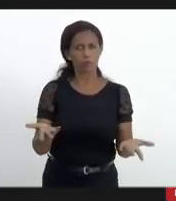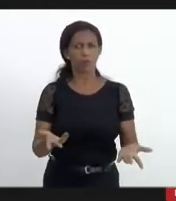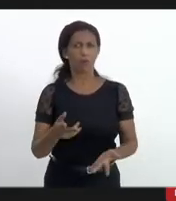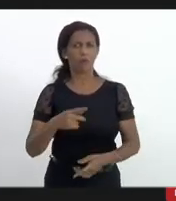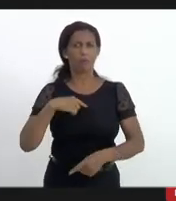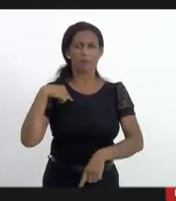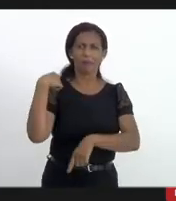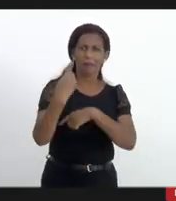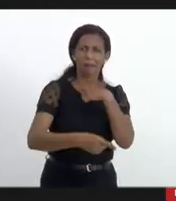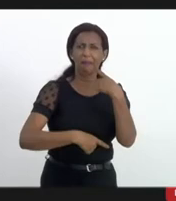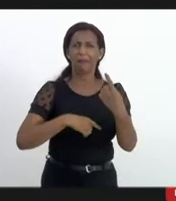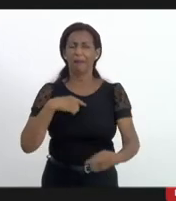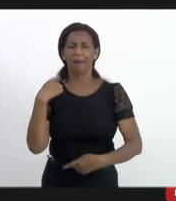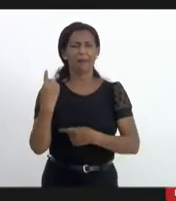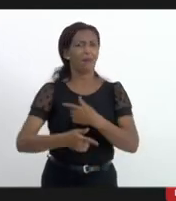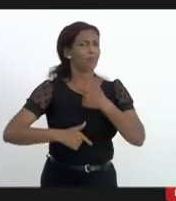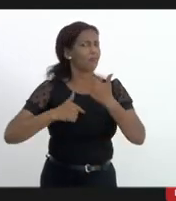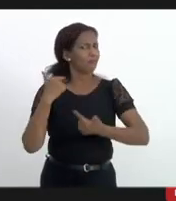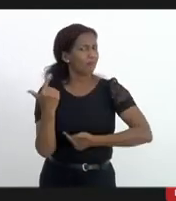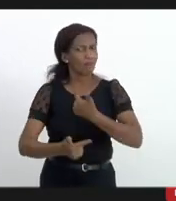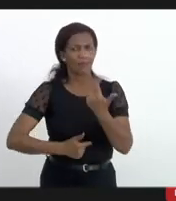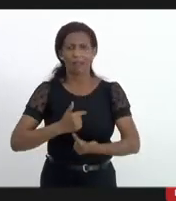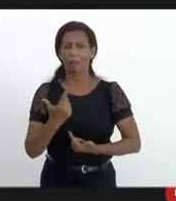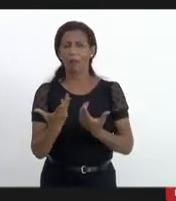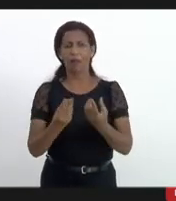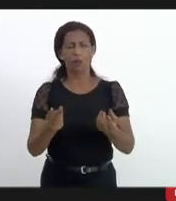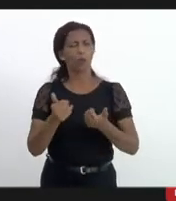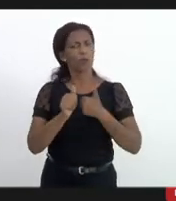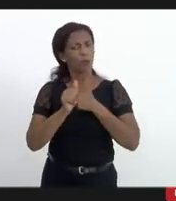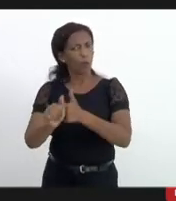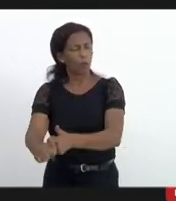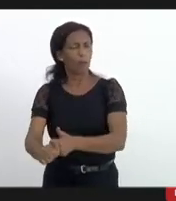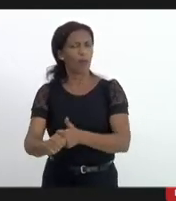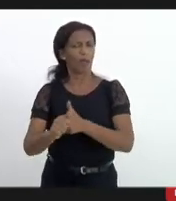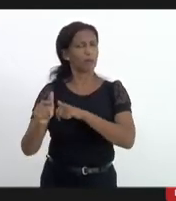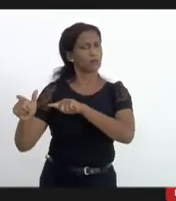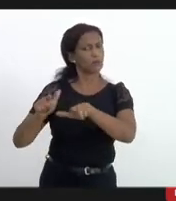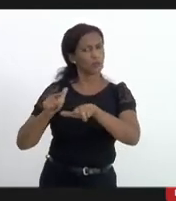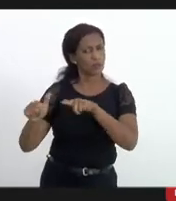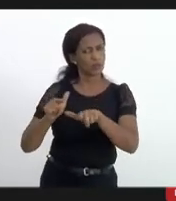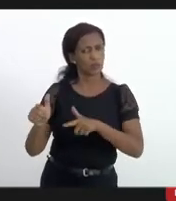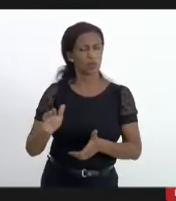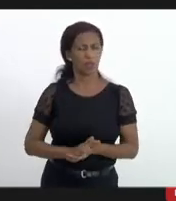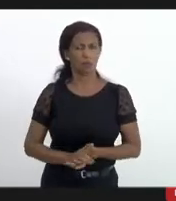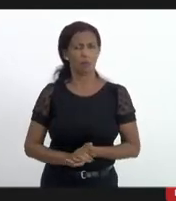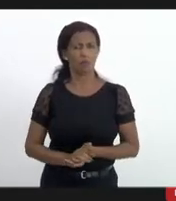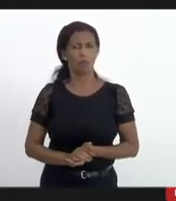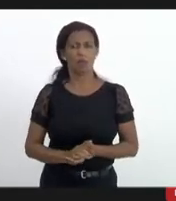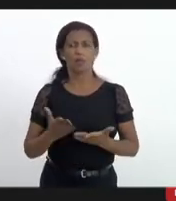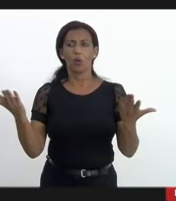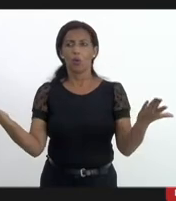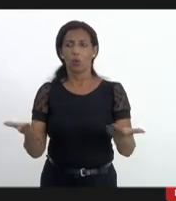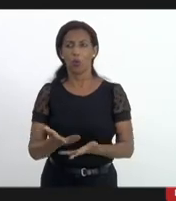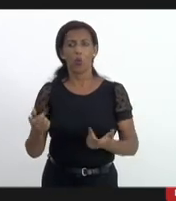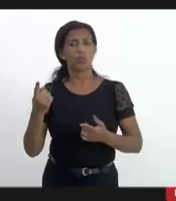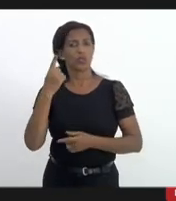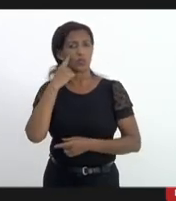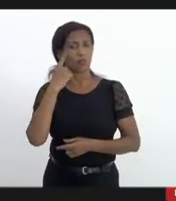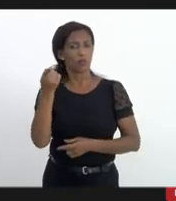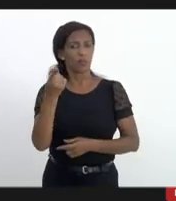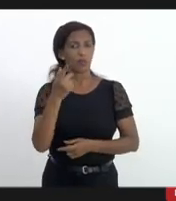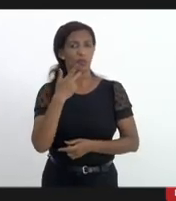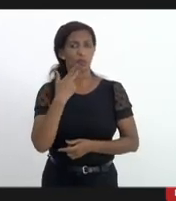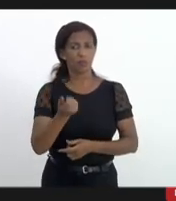a gente tem trabalhado bastante eu tenho acompanhado os dados da corporação essa incursão do BAC que foi citada